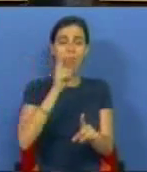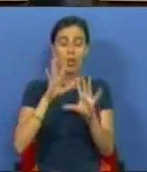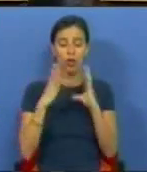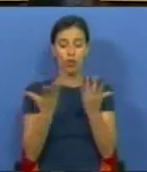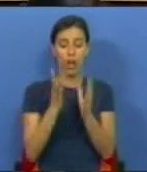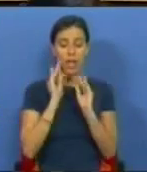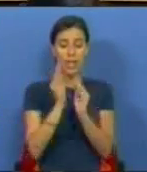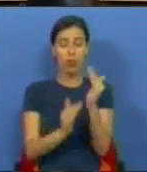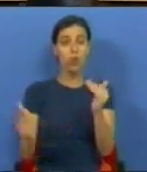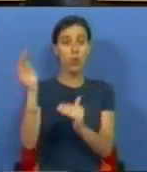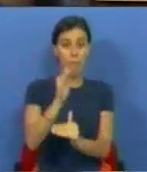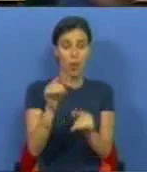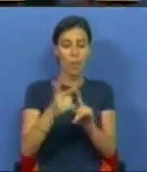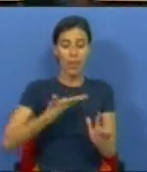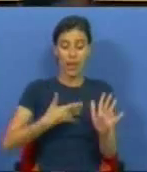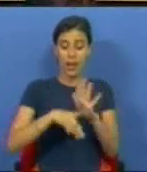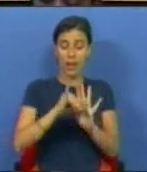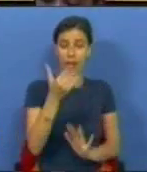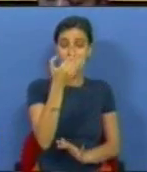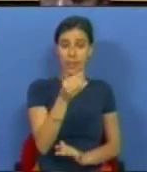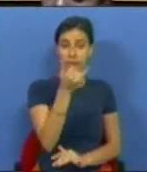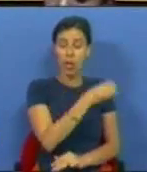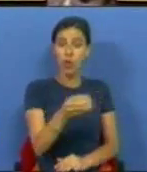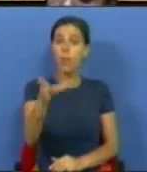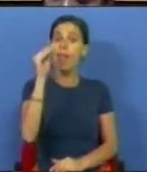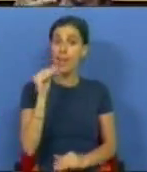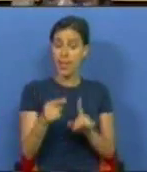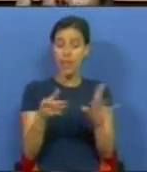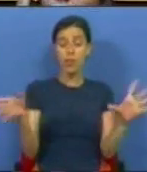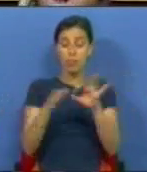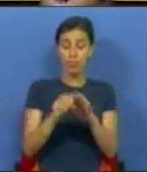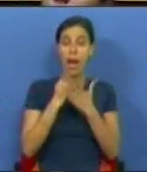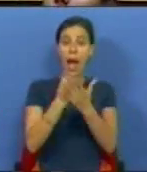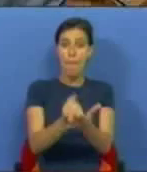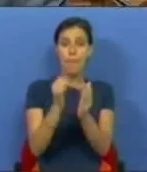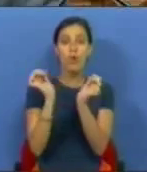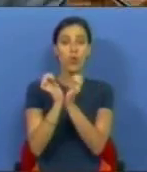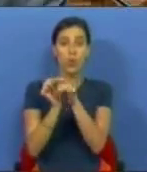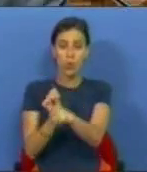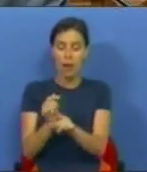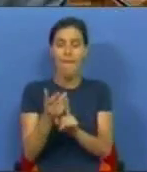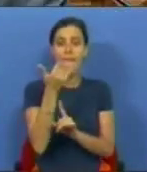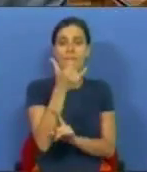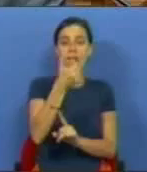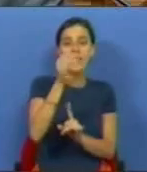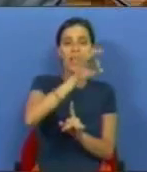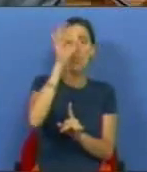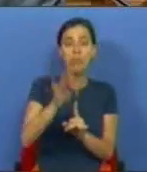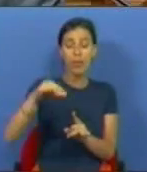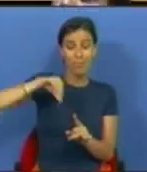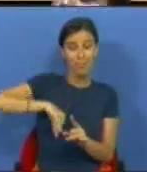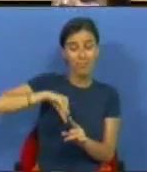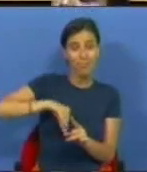Ensino Superior é que com o Decreto-Lei 70-2010 que diz respeito aos apoios sociais, há 25% dos